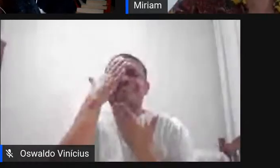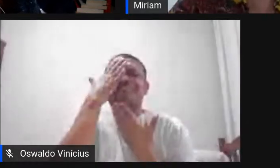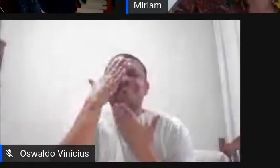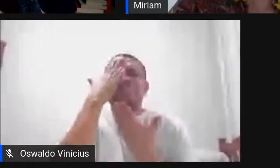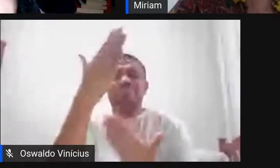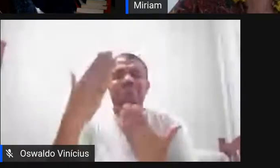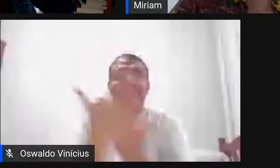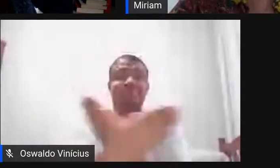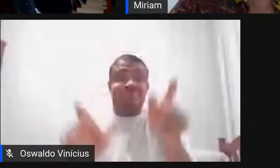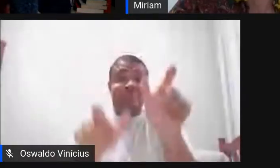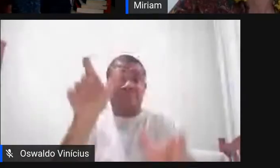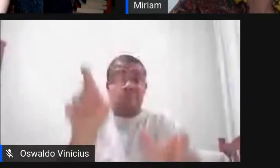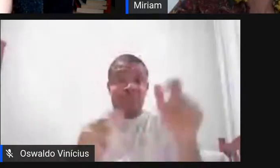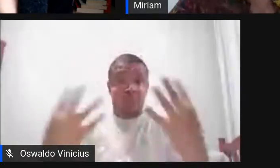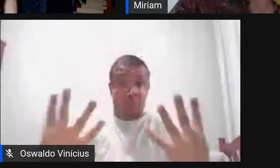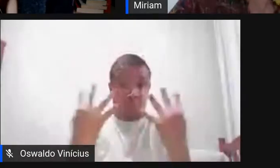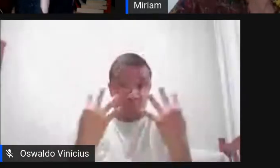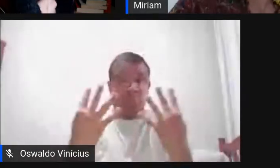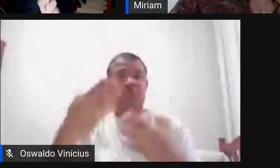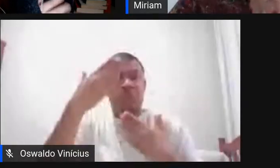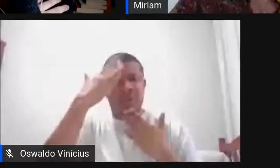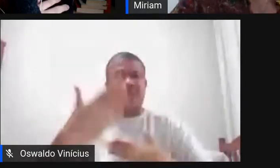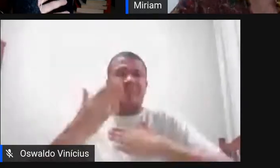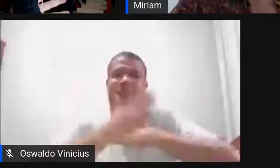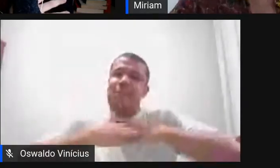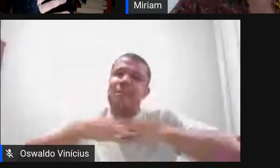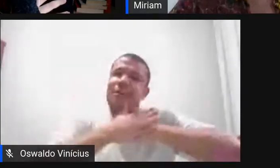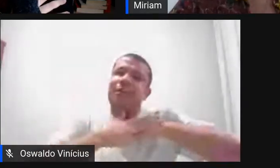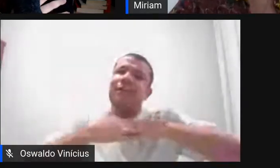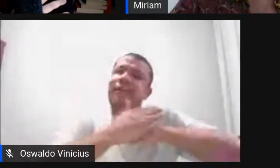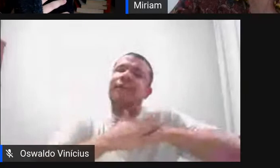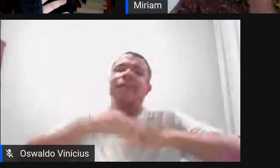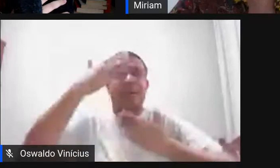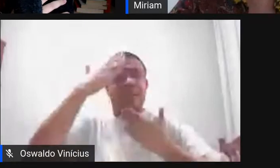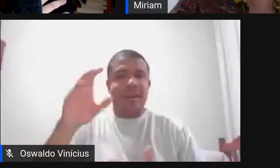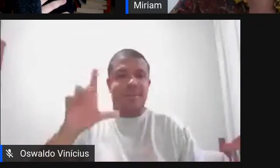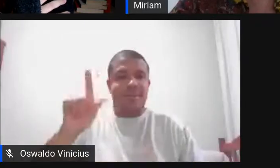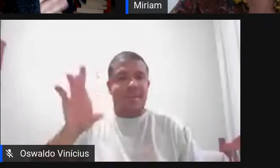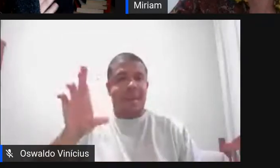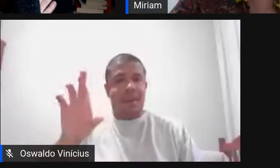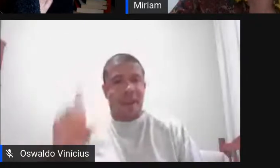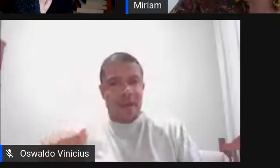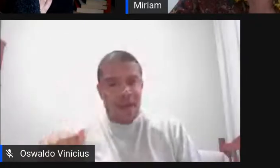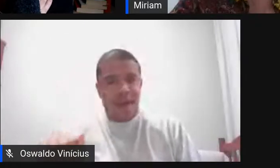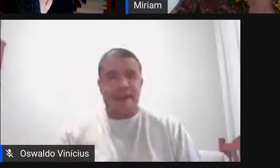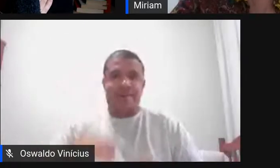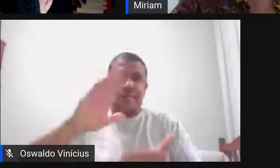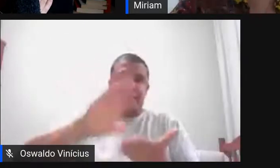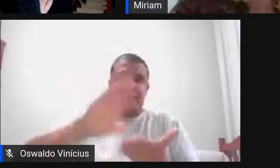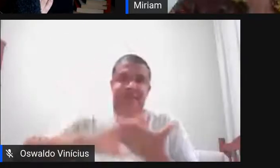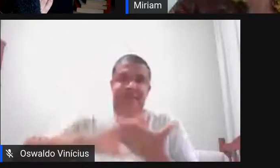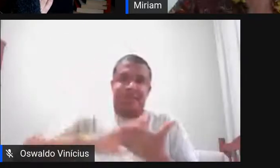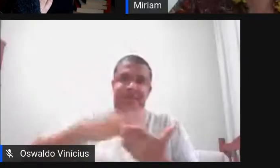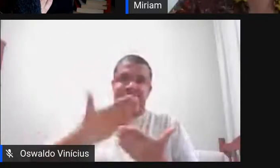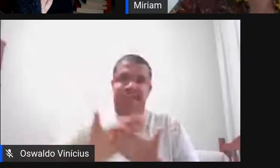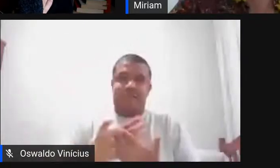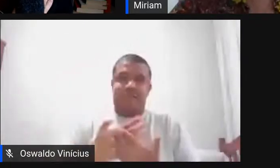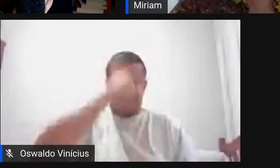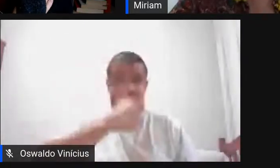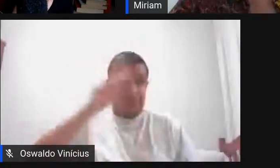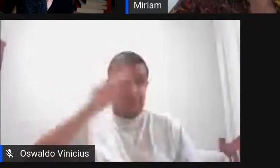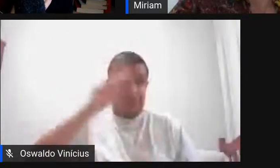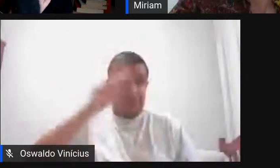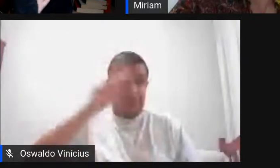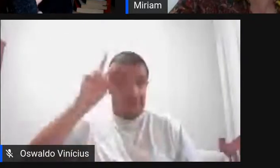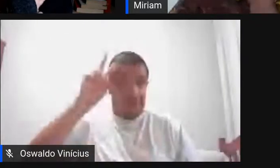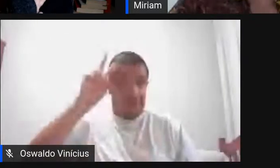está aí obrigado pelo carinho né e obrigada a Clara obrigada aos intérpretes de Libra Thalita João